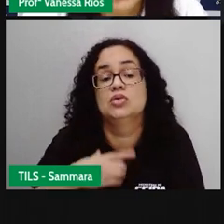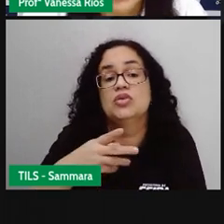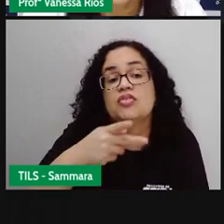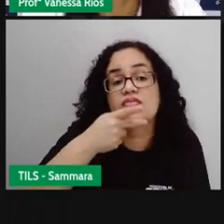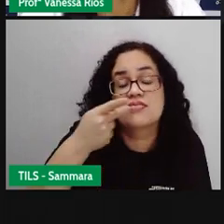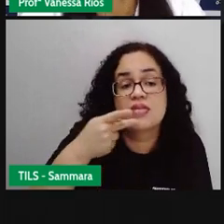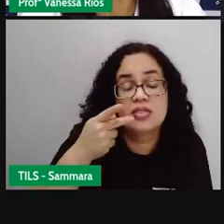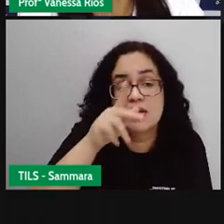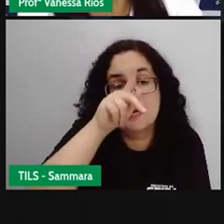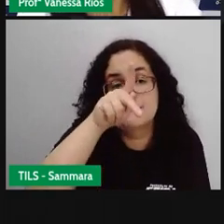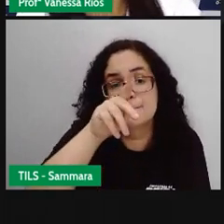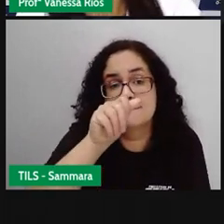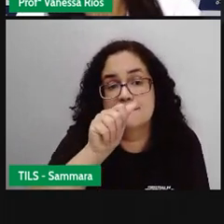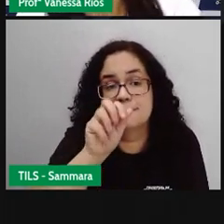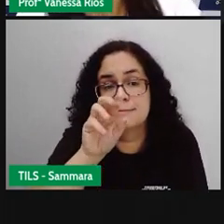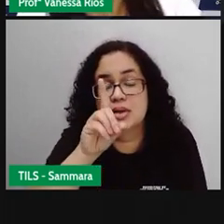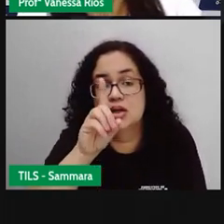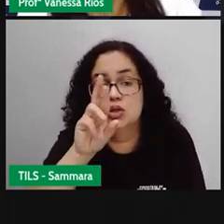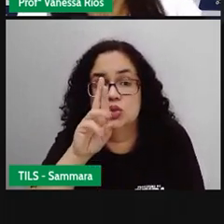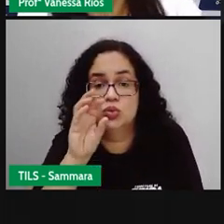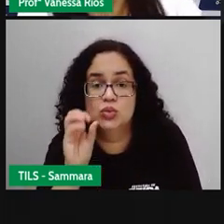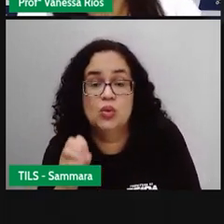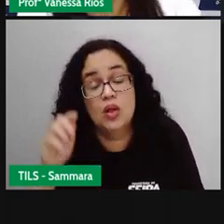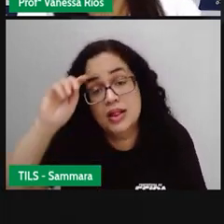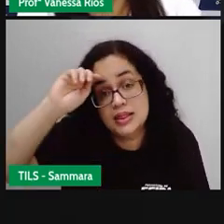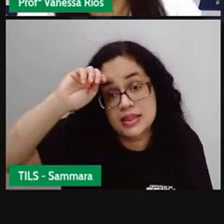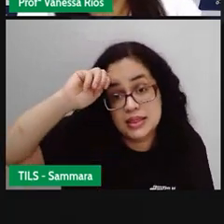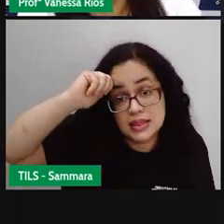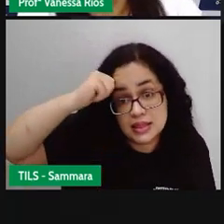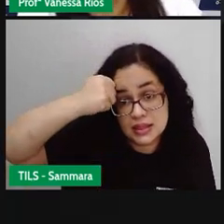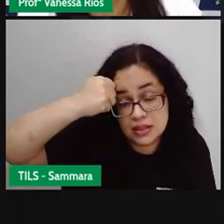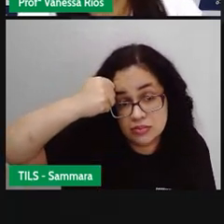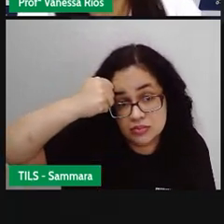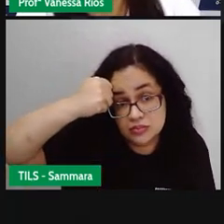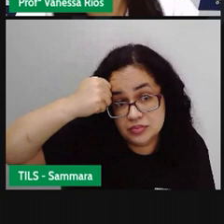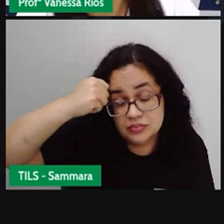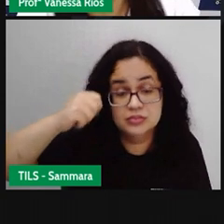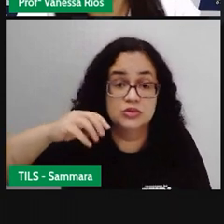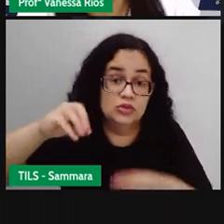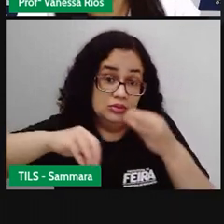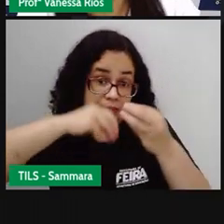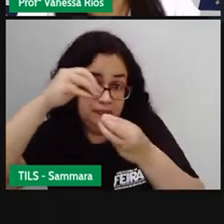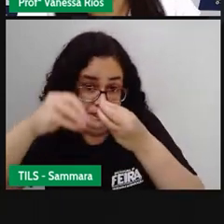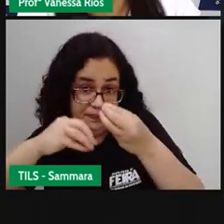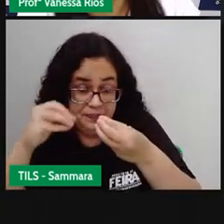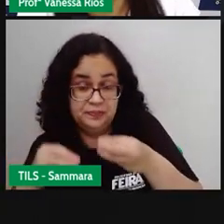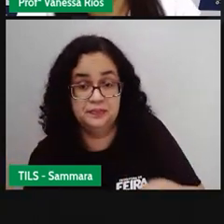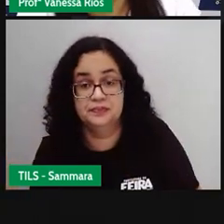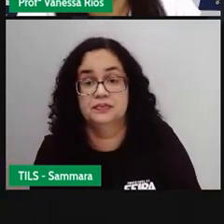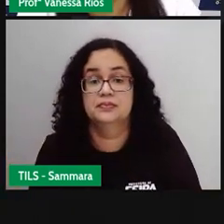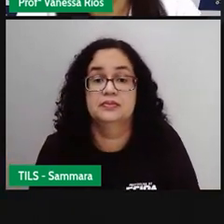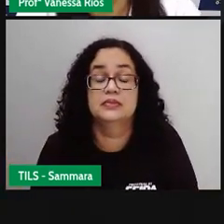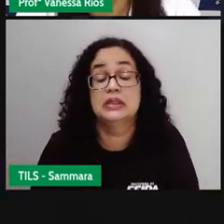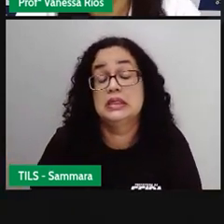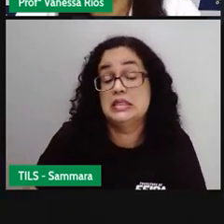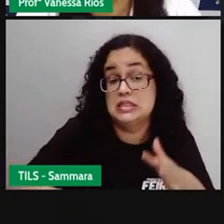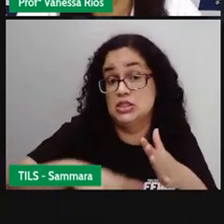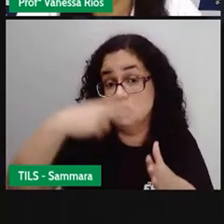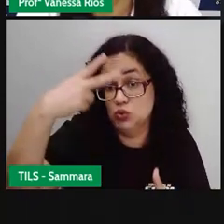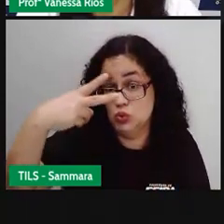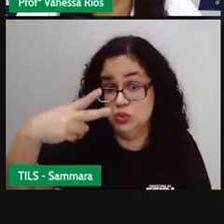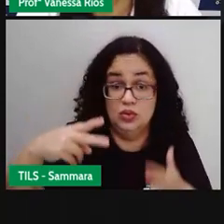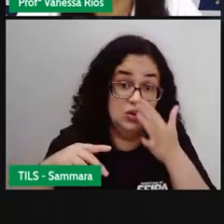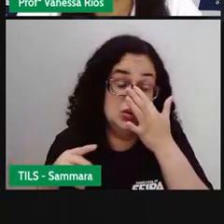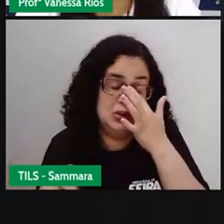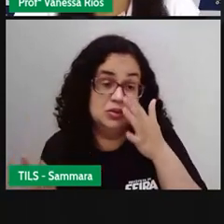fala em pardo, a gente coloca aí, né, o negro como pertencente a essa mistura. Em segundo lugar,